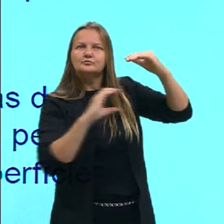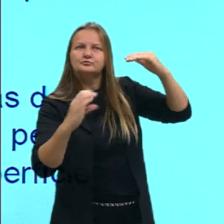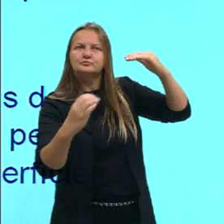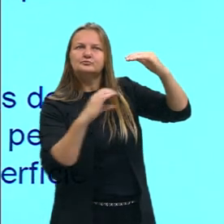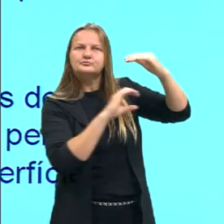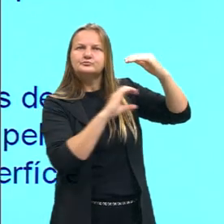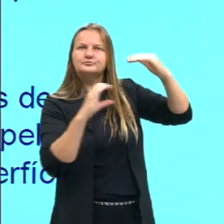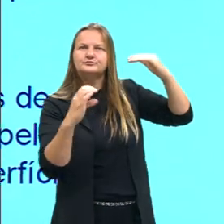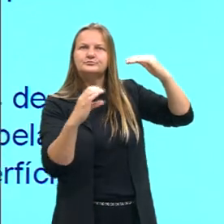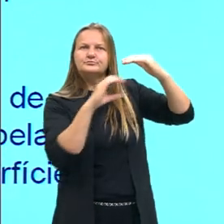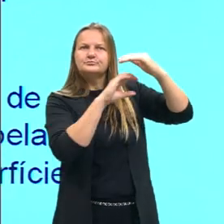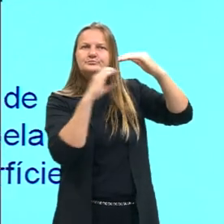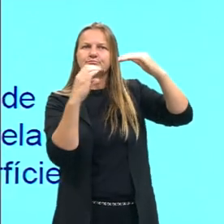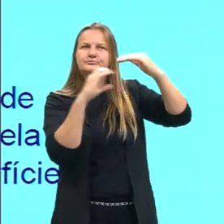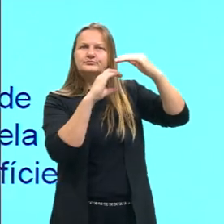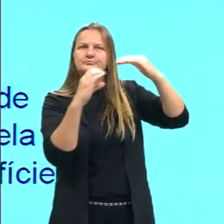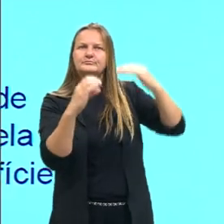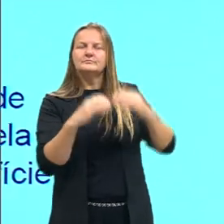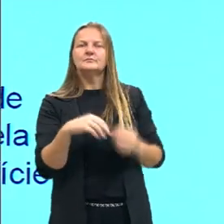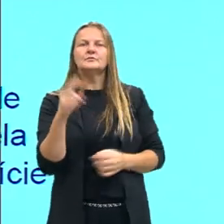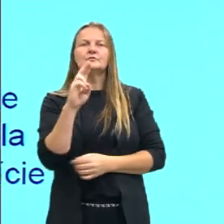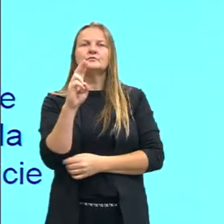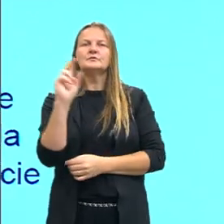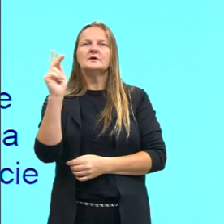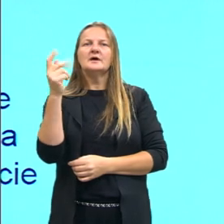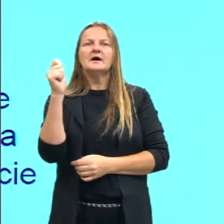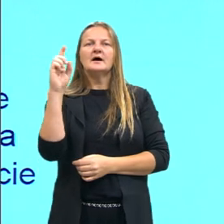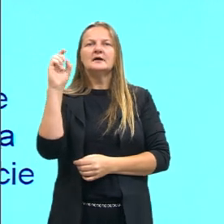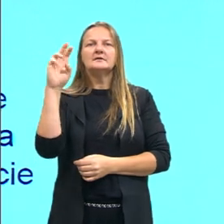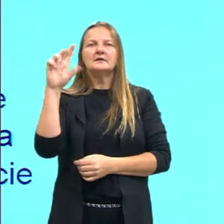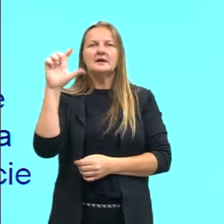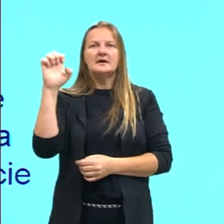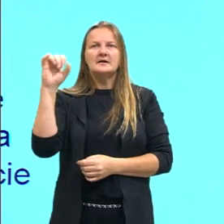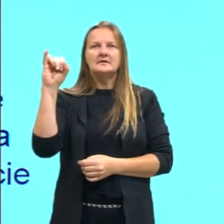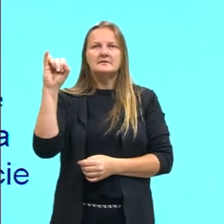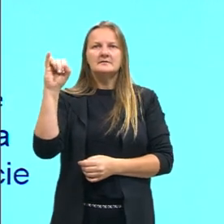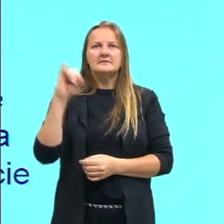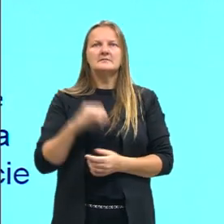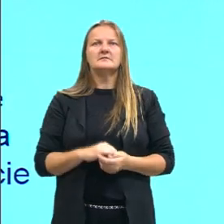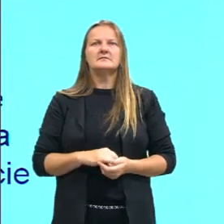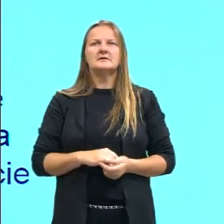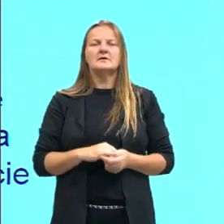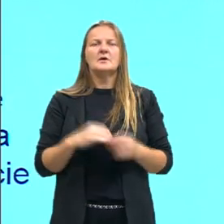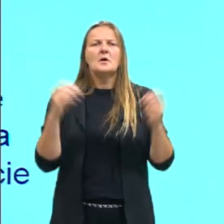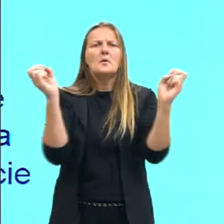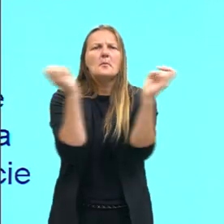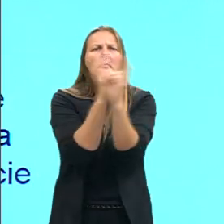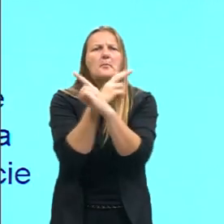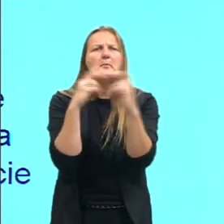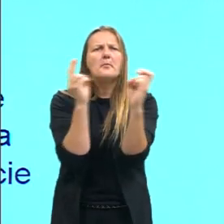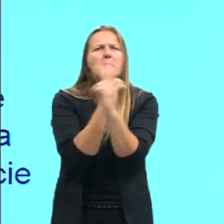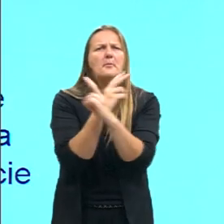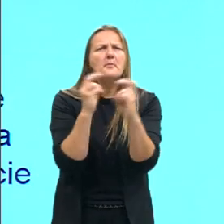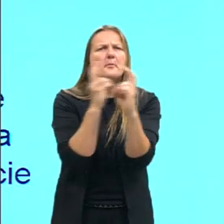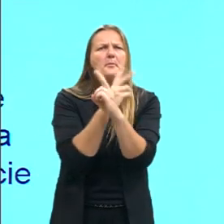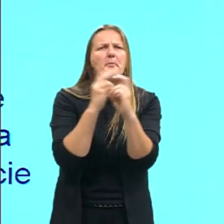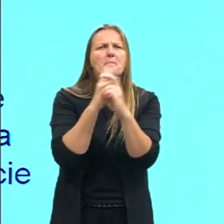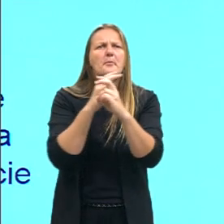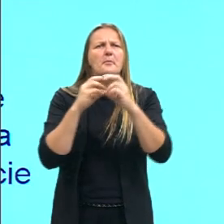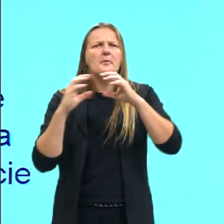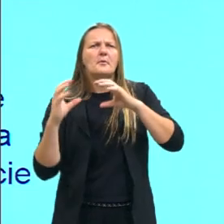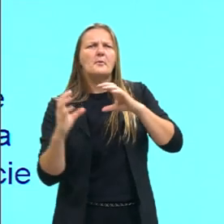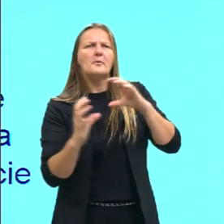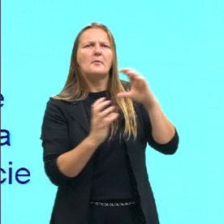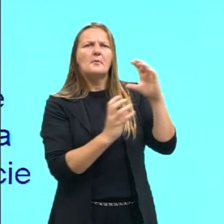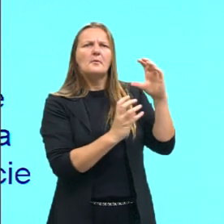Hadley, certo? A célula de Hadley, então, ela leva, né, o vento e essa umidade